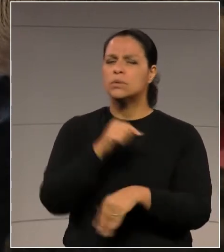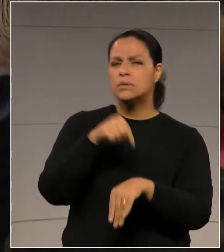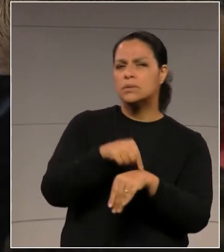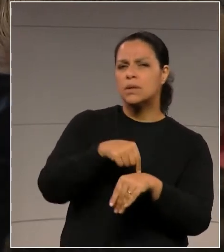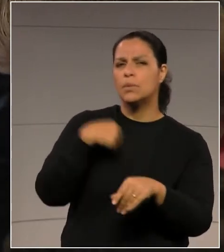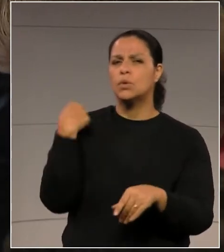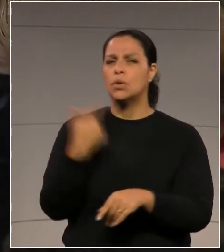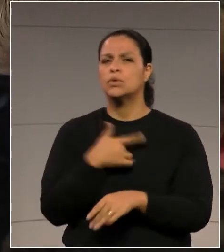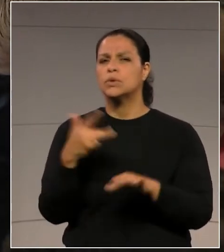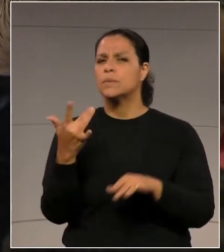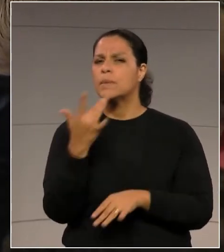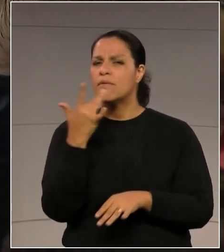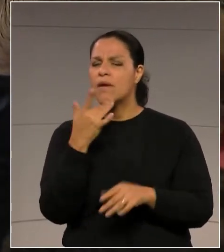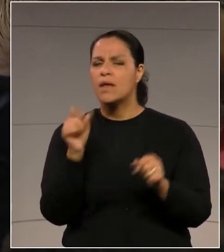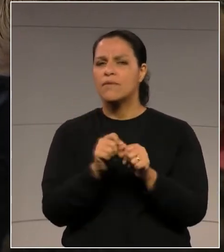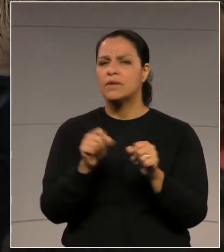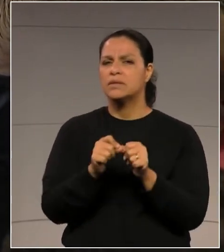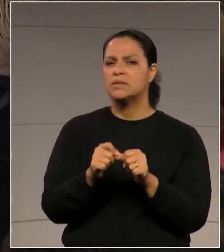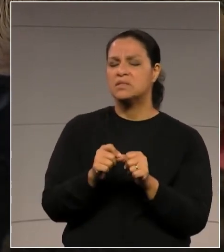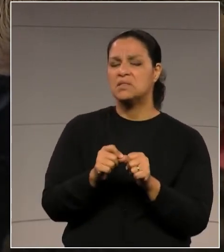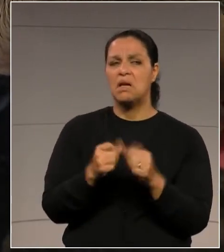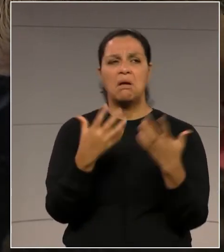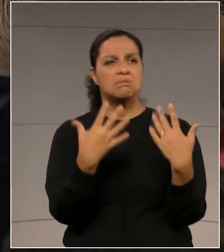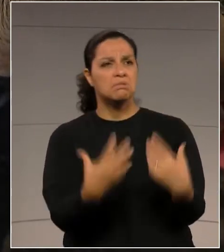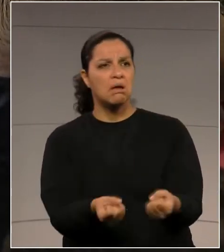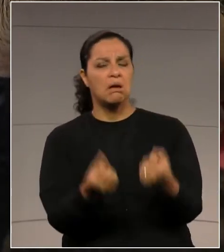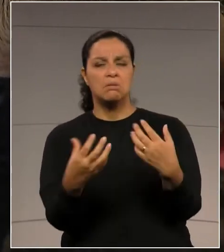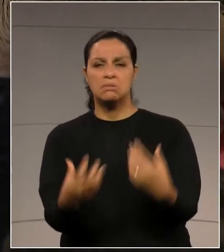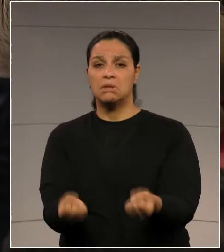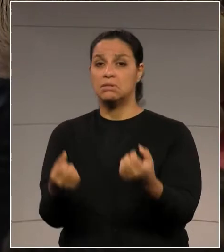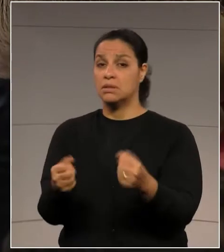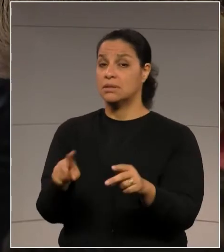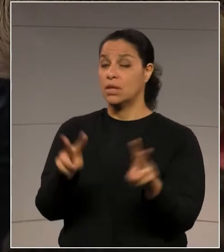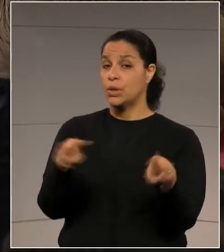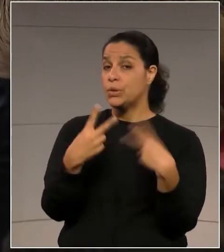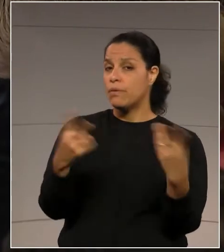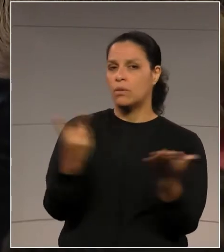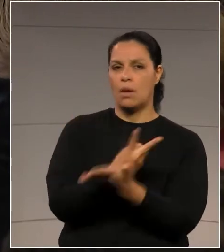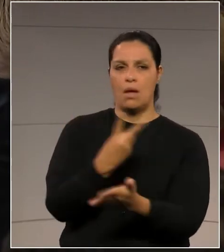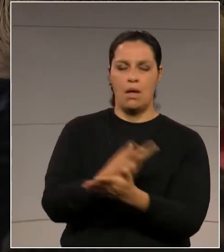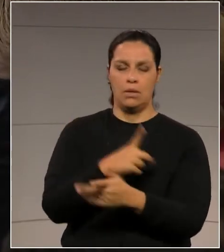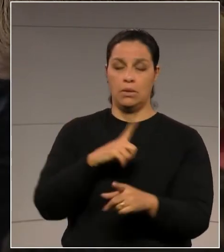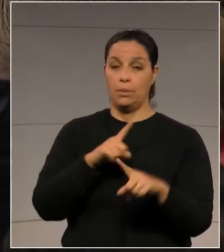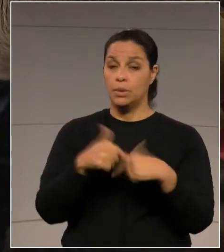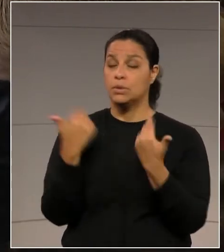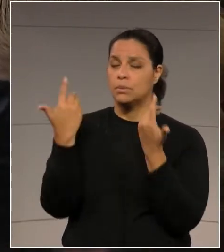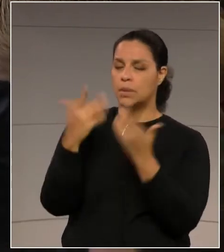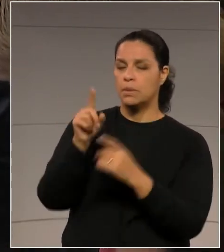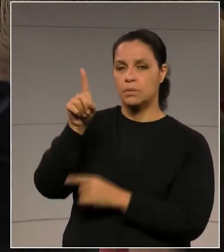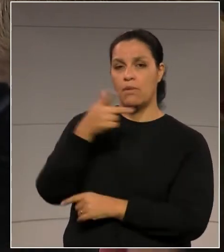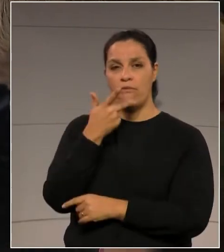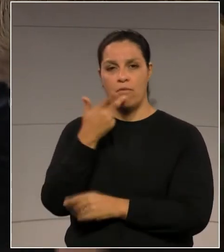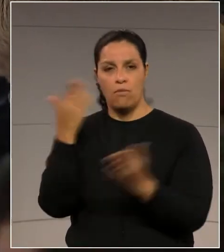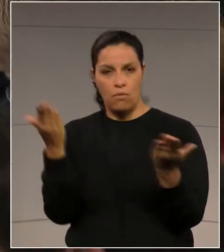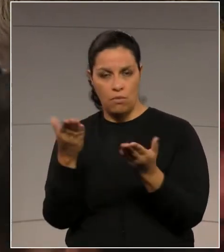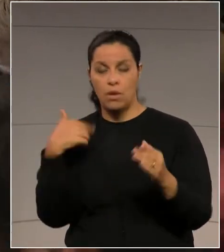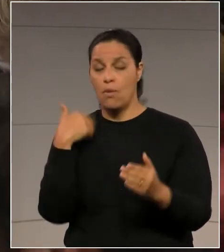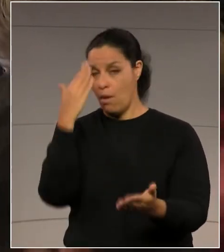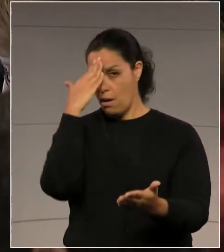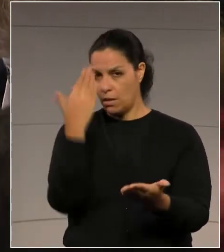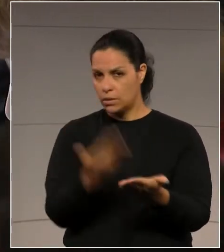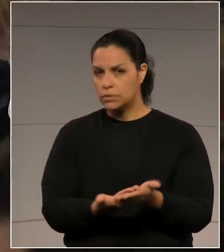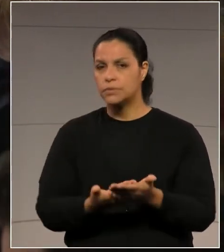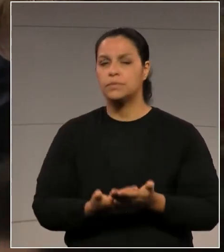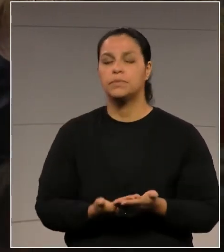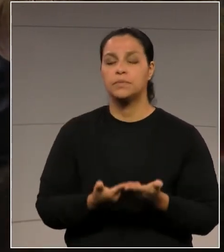todos preferem ir na direção do vento, mesmo quando esse vento vai na direção errada. Então, parabéns pelo seu pronunciamento. E eu acredito